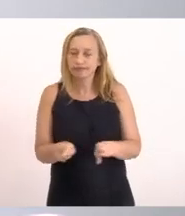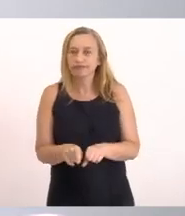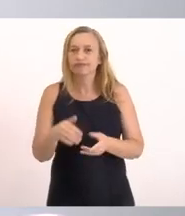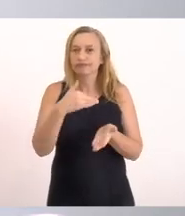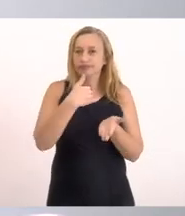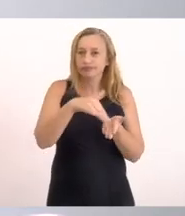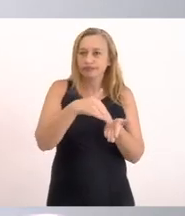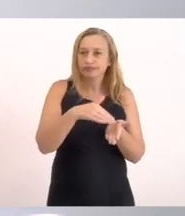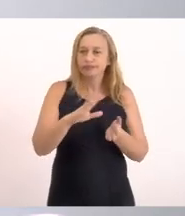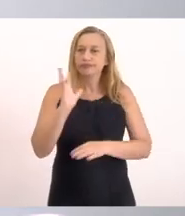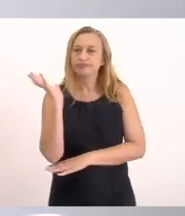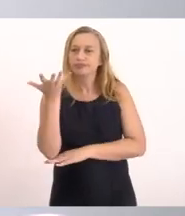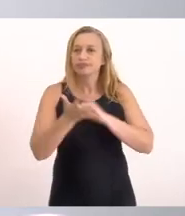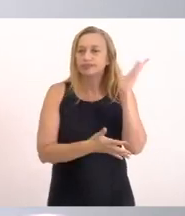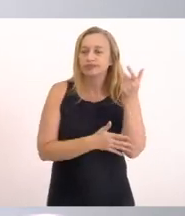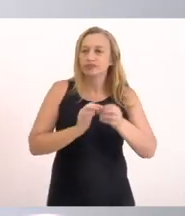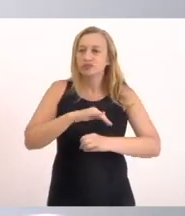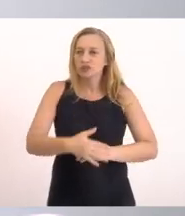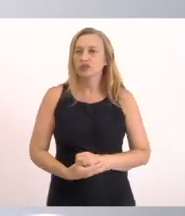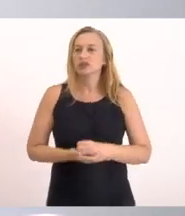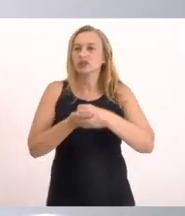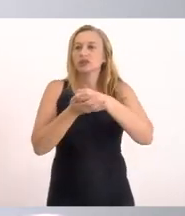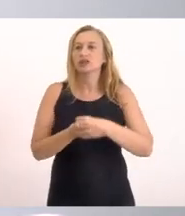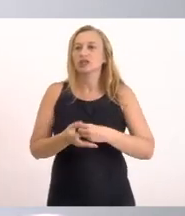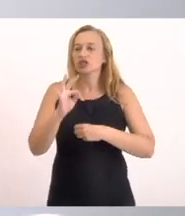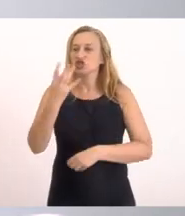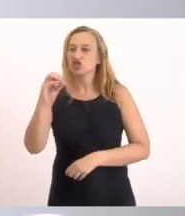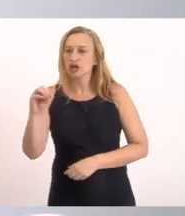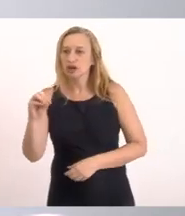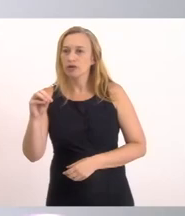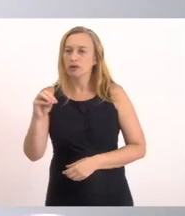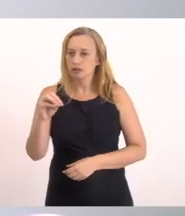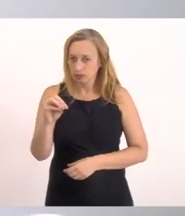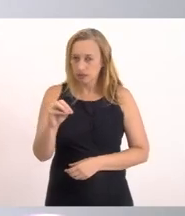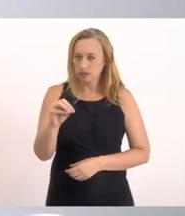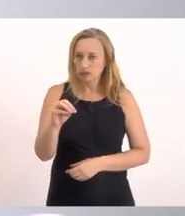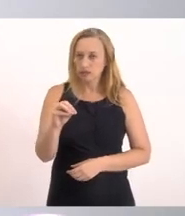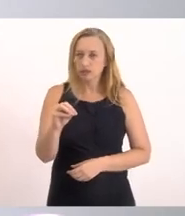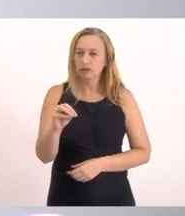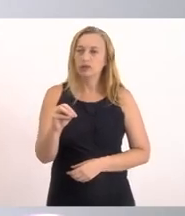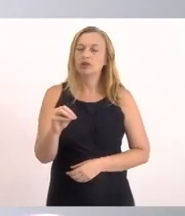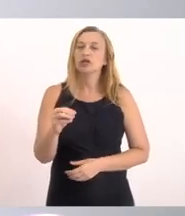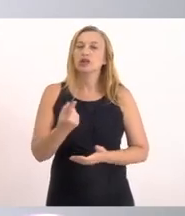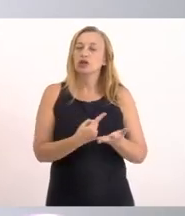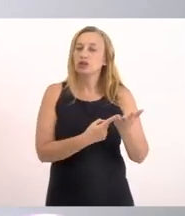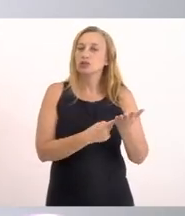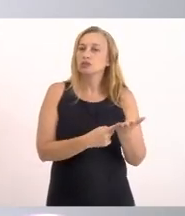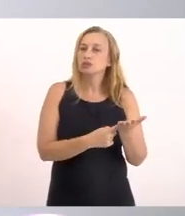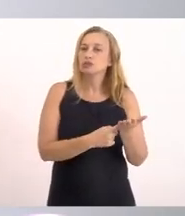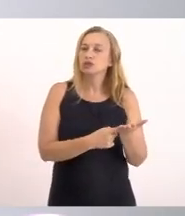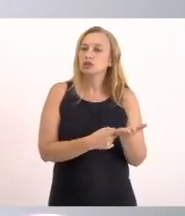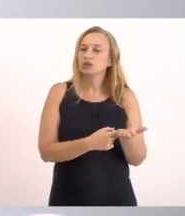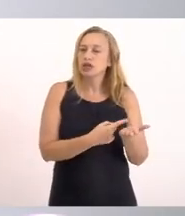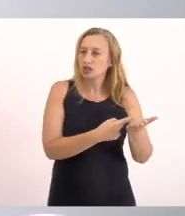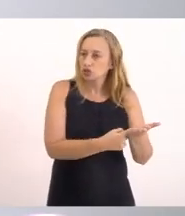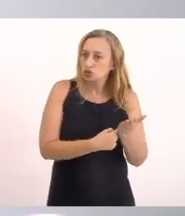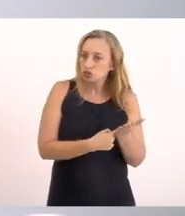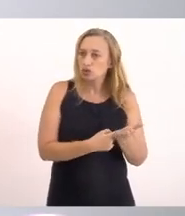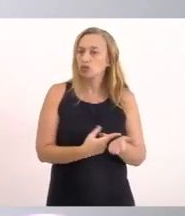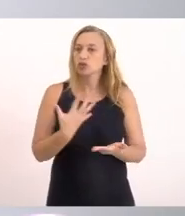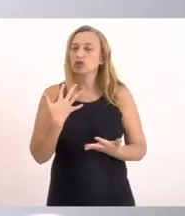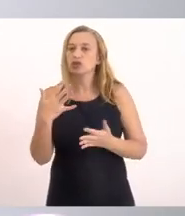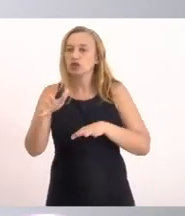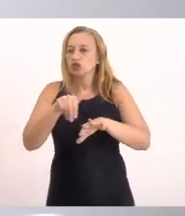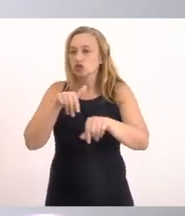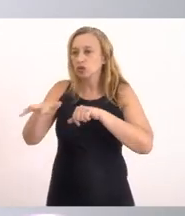secretário De ambiente Sustentabilidade Senhor Tiago Pampolha Que prontamente Nos atendeu E chamou O